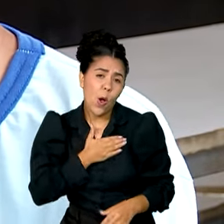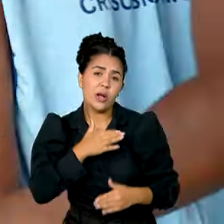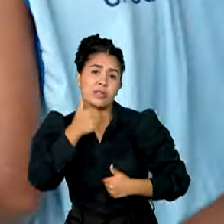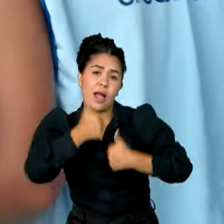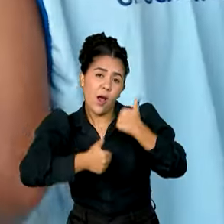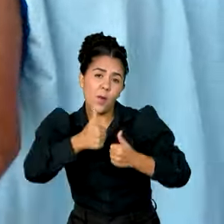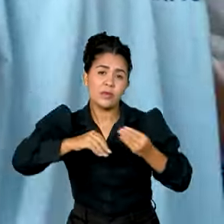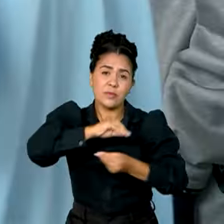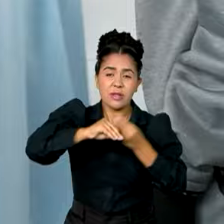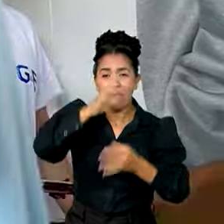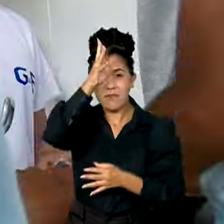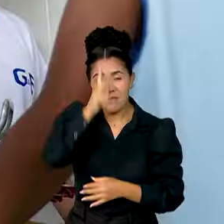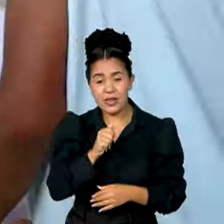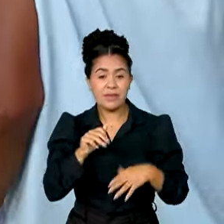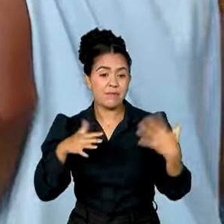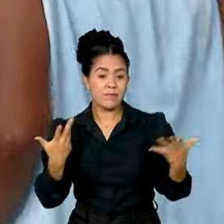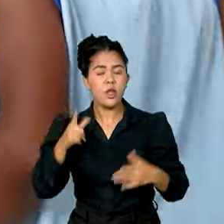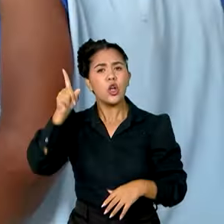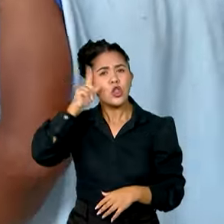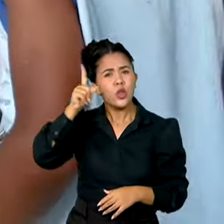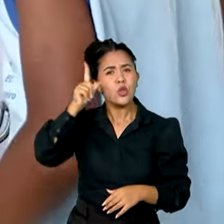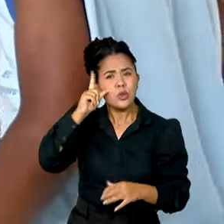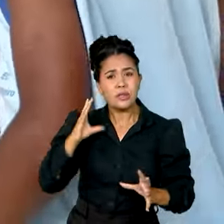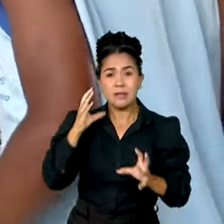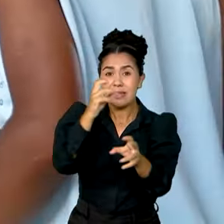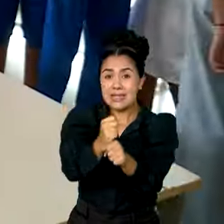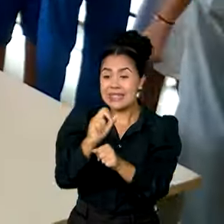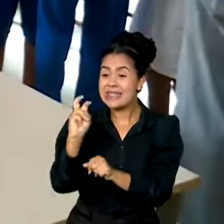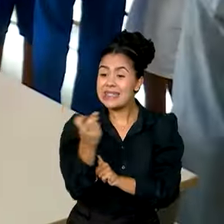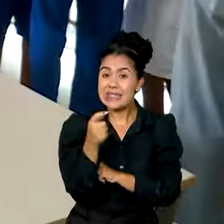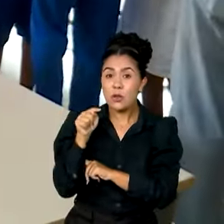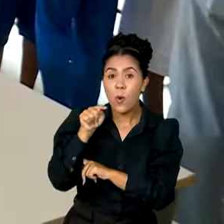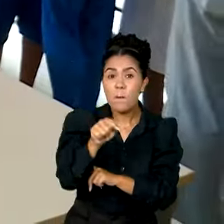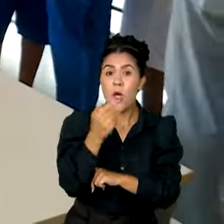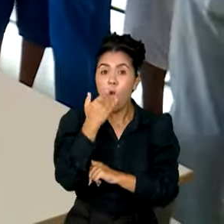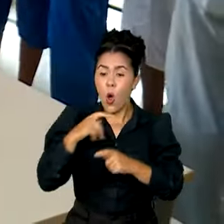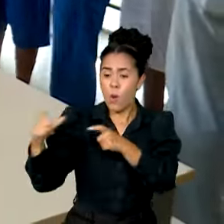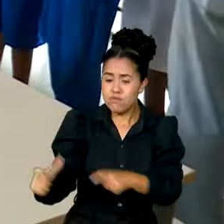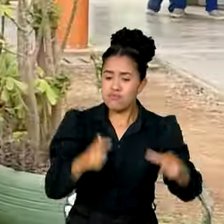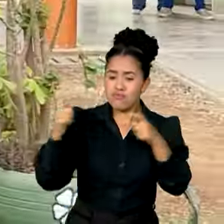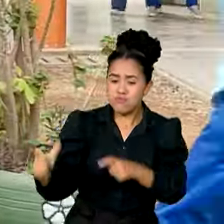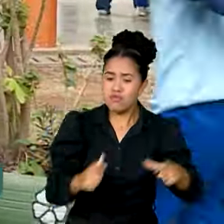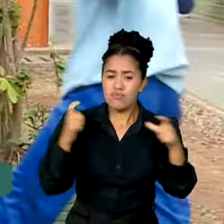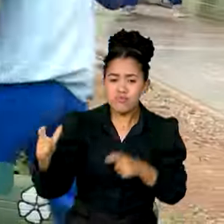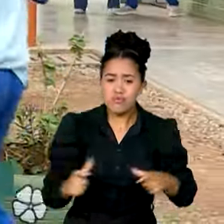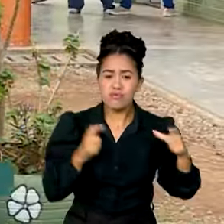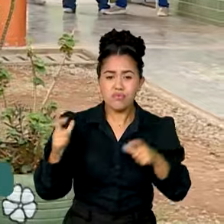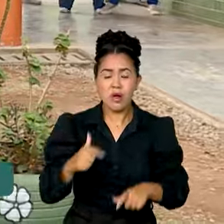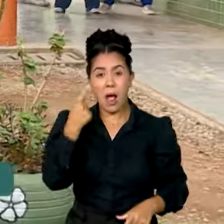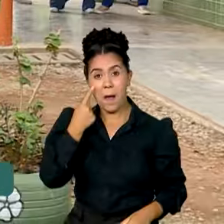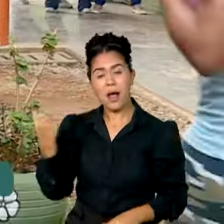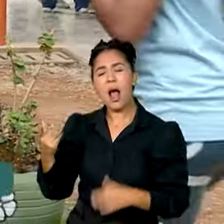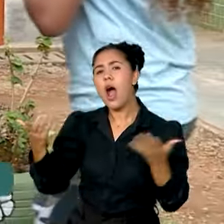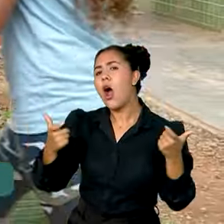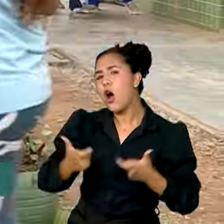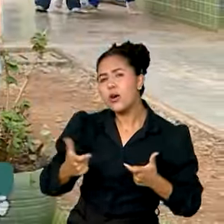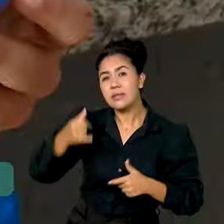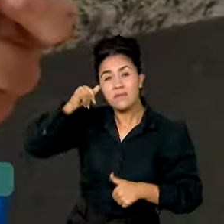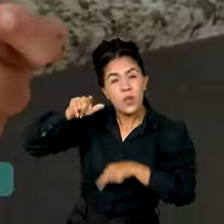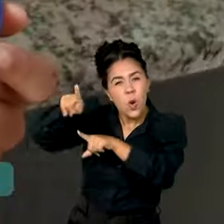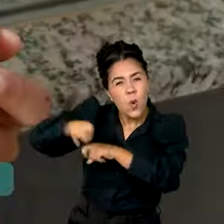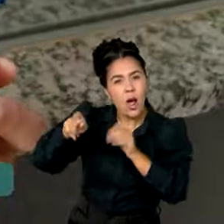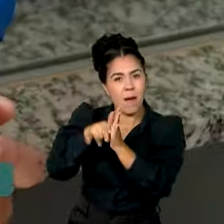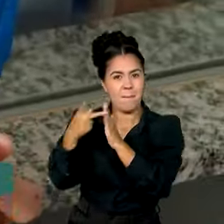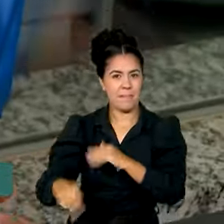Por dia, são servidas cinco refeições na escola Queima Lençol, que fica na área rural de Brasília.